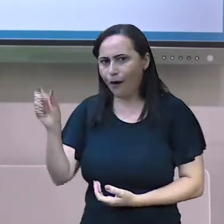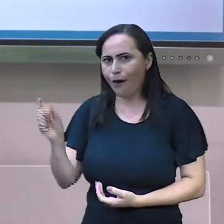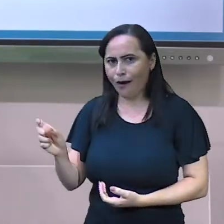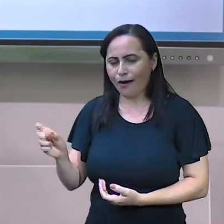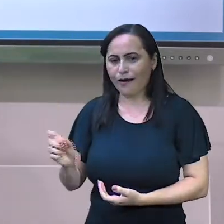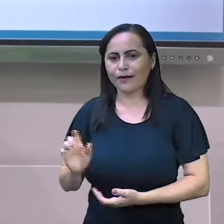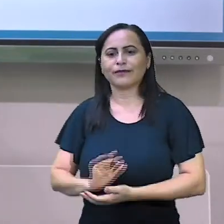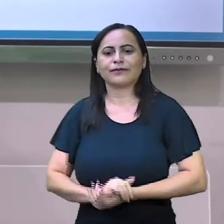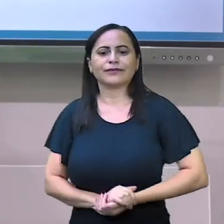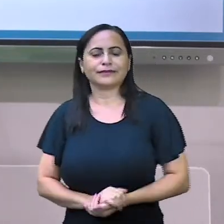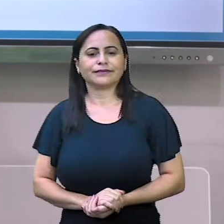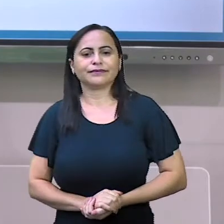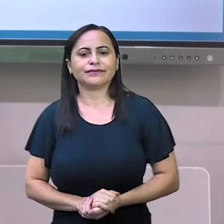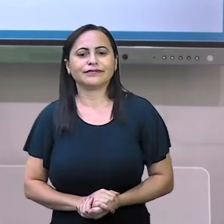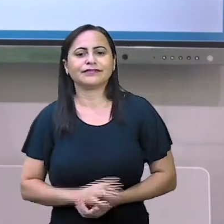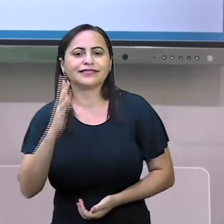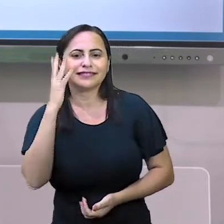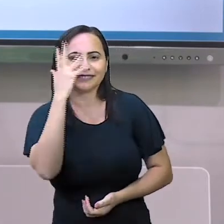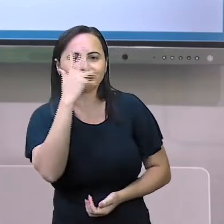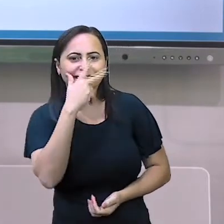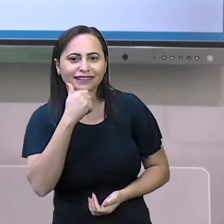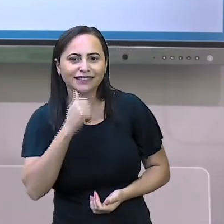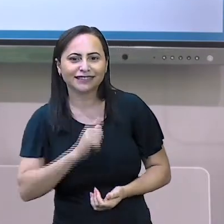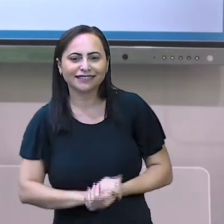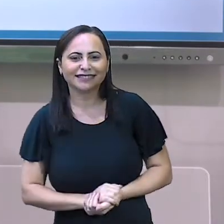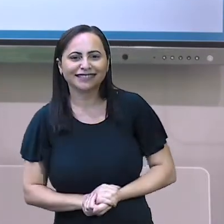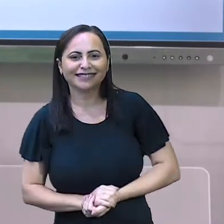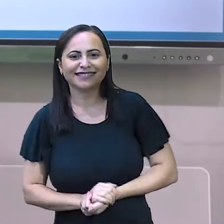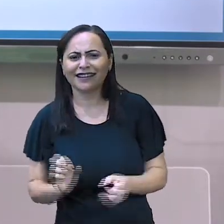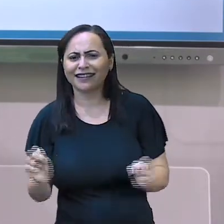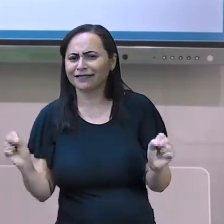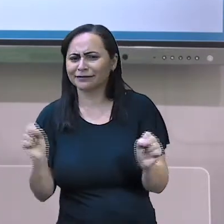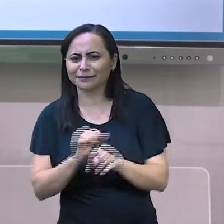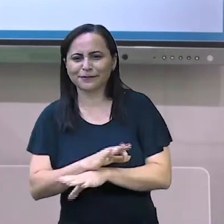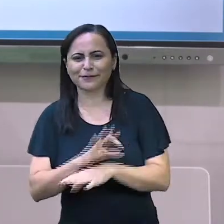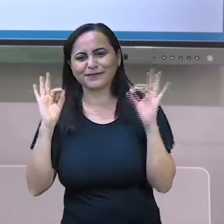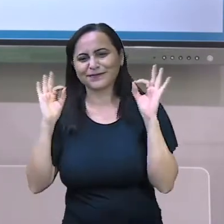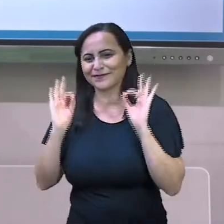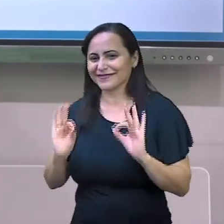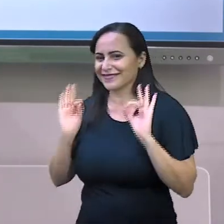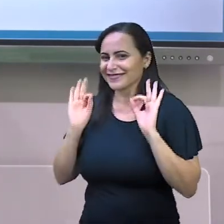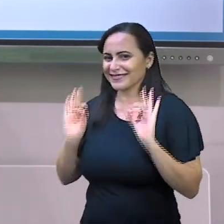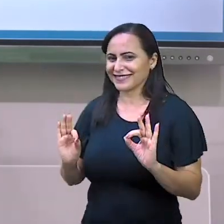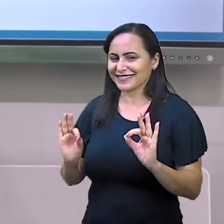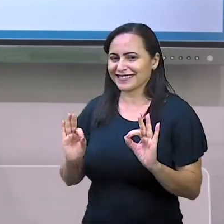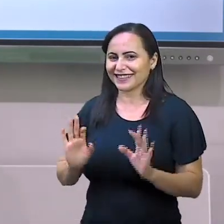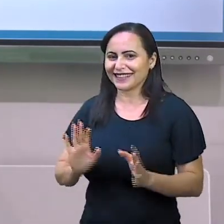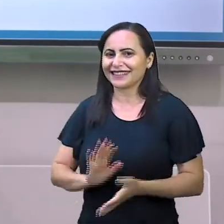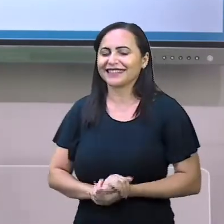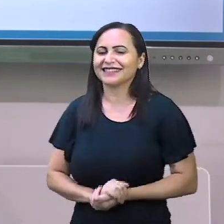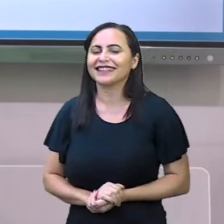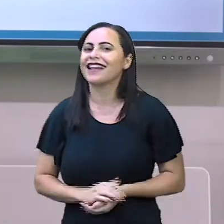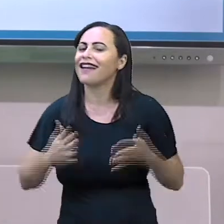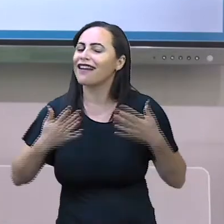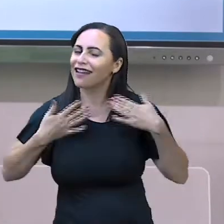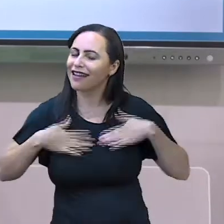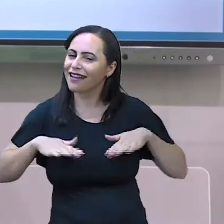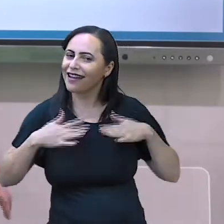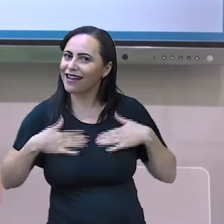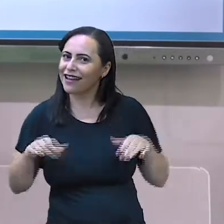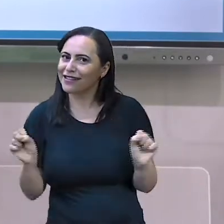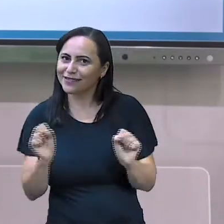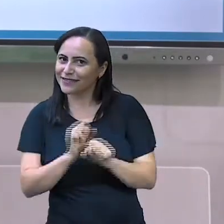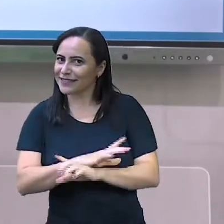Muito bonita, não é? Linda Encerramos com chave de ouro Chave de ouro Calma aí, não acabou não Não,